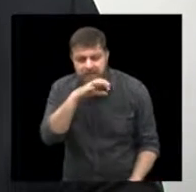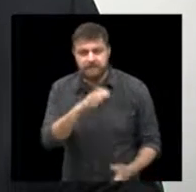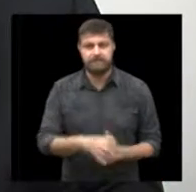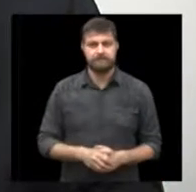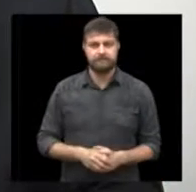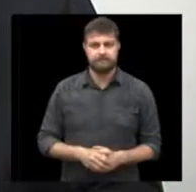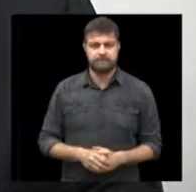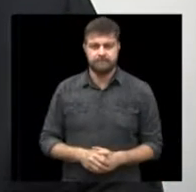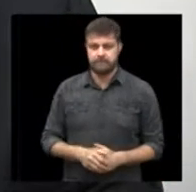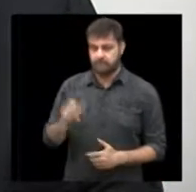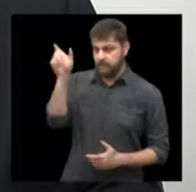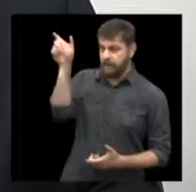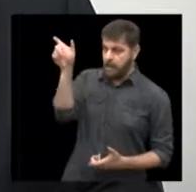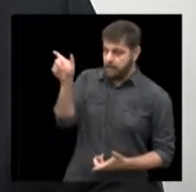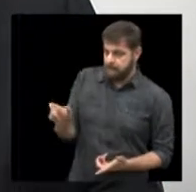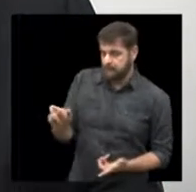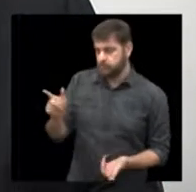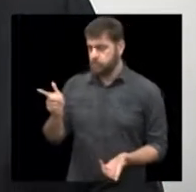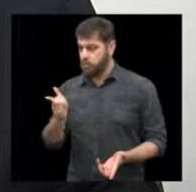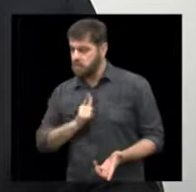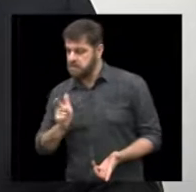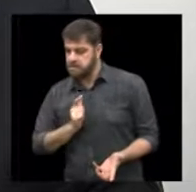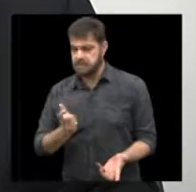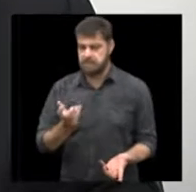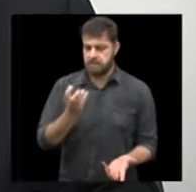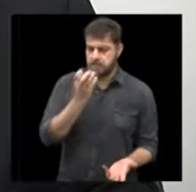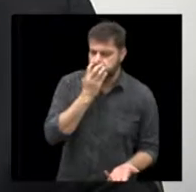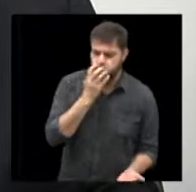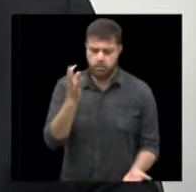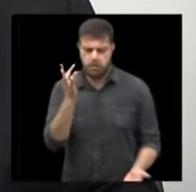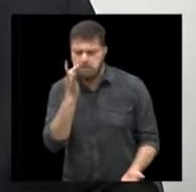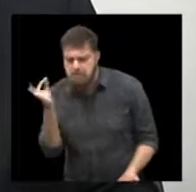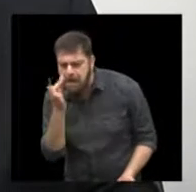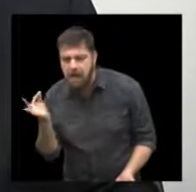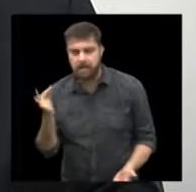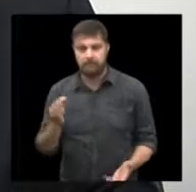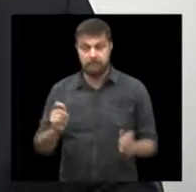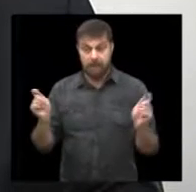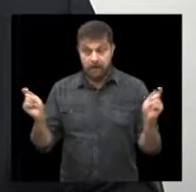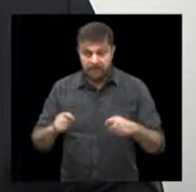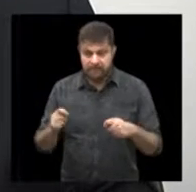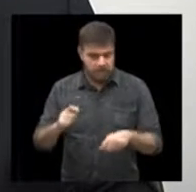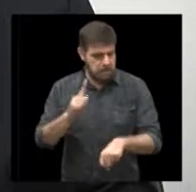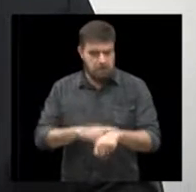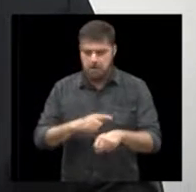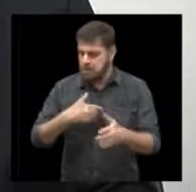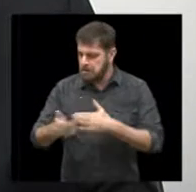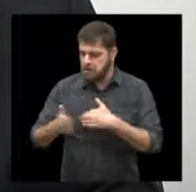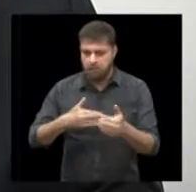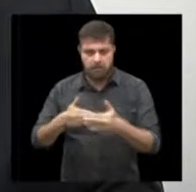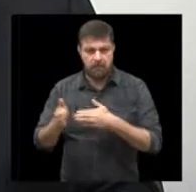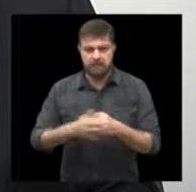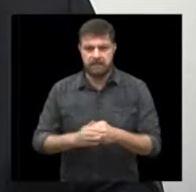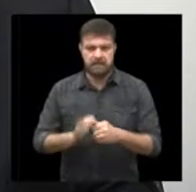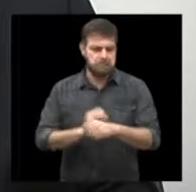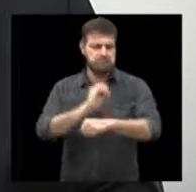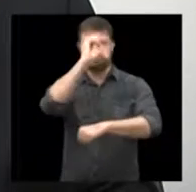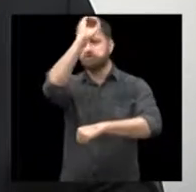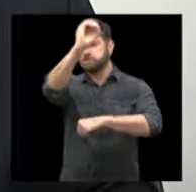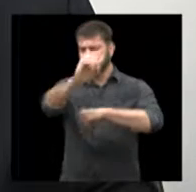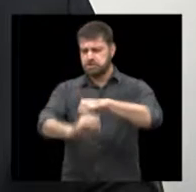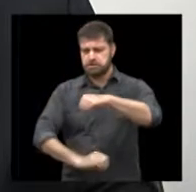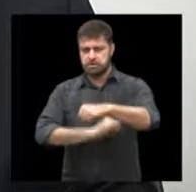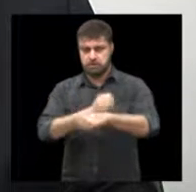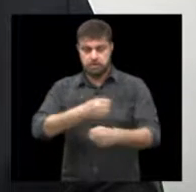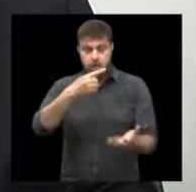pacientes que têm animais pequenos ou grandes, cachorros, gatos, poderão a qualquer hora do dia e da noite agendar também